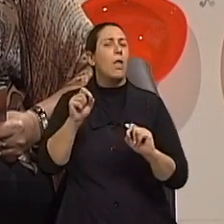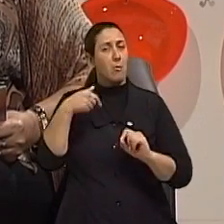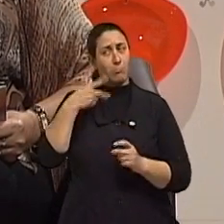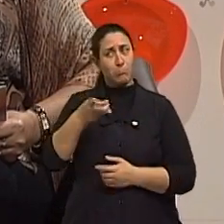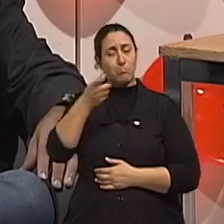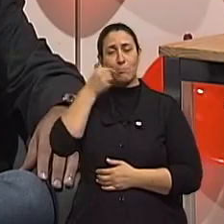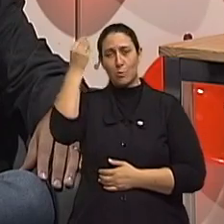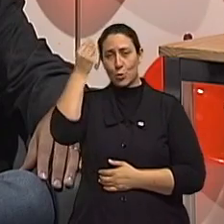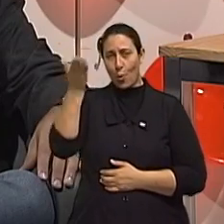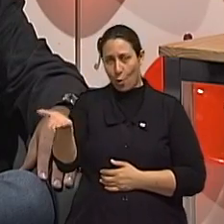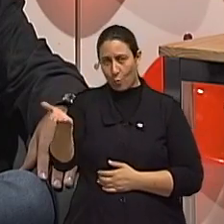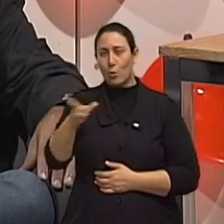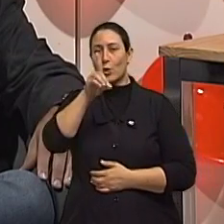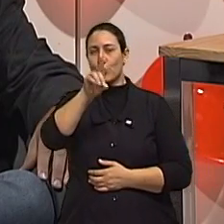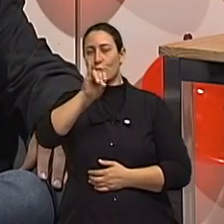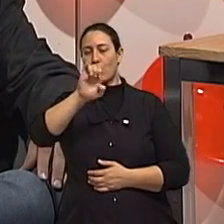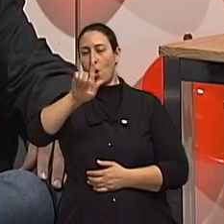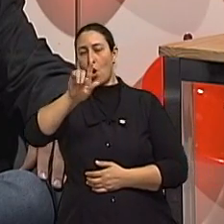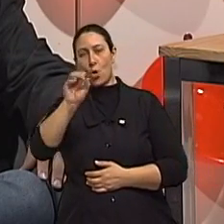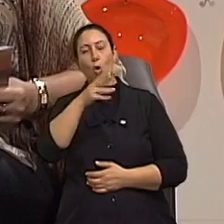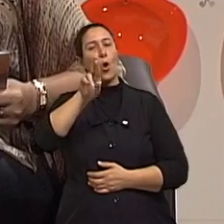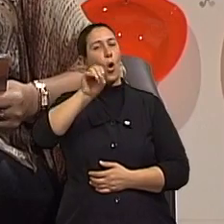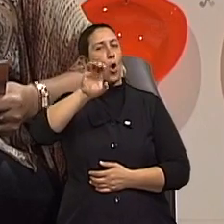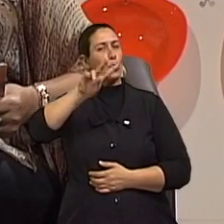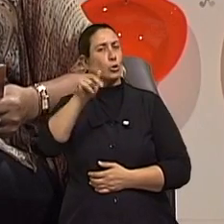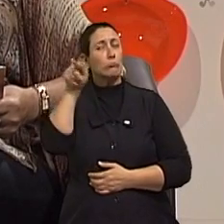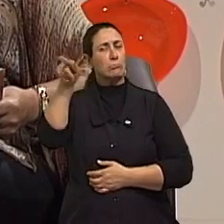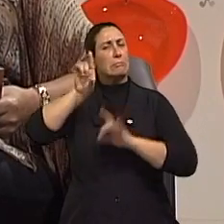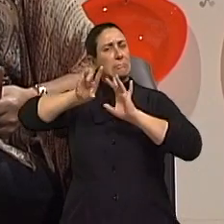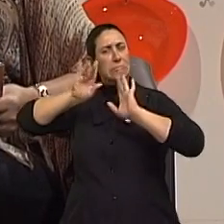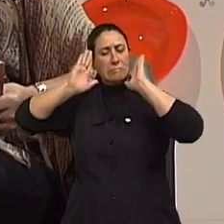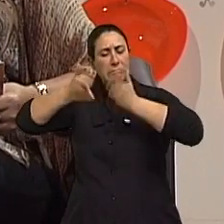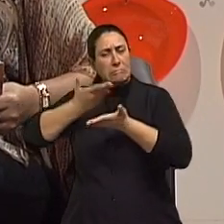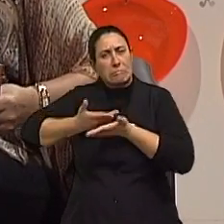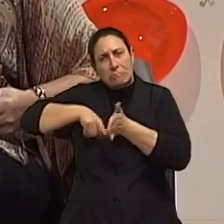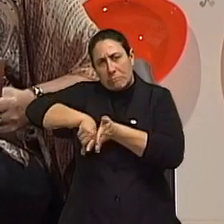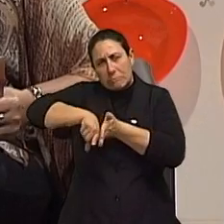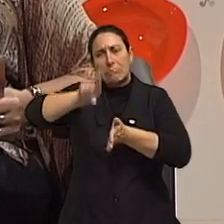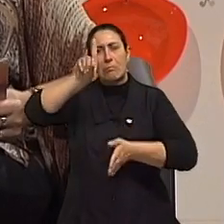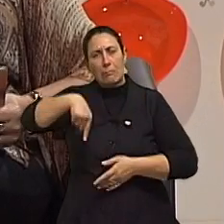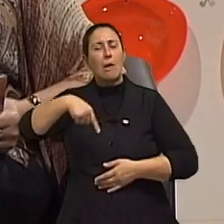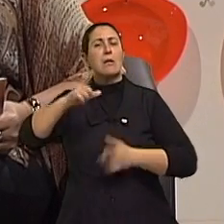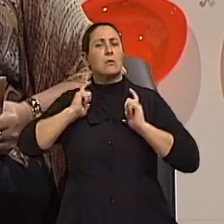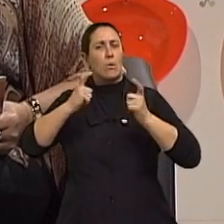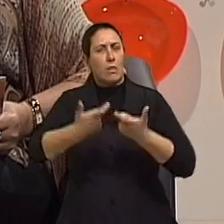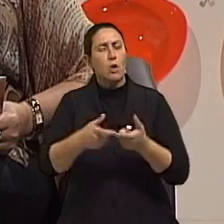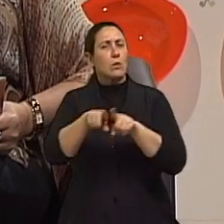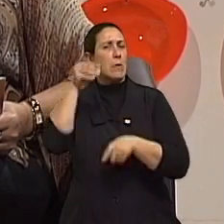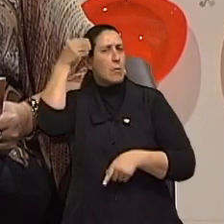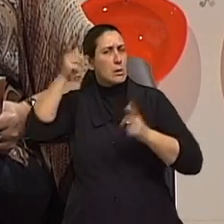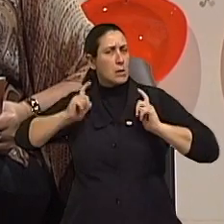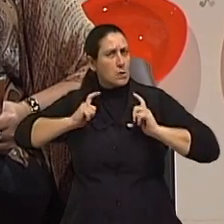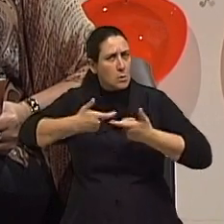psicólogo Diego Vilas Boas da Rocha, especialista em sexualidade humana, também terapeuta sexual e vice-presidente